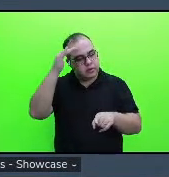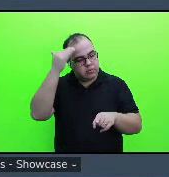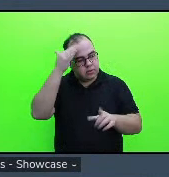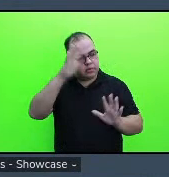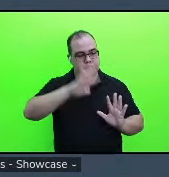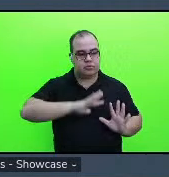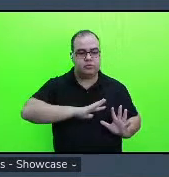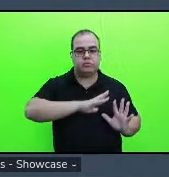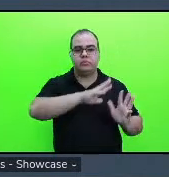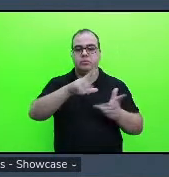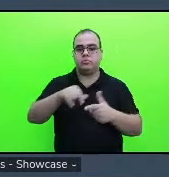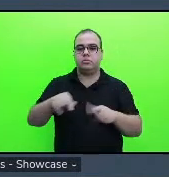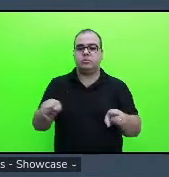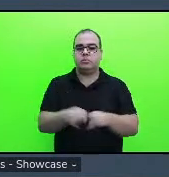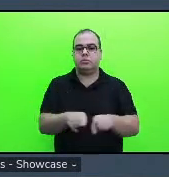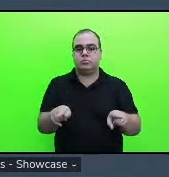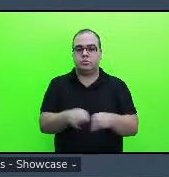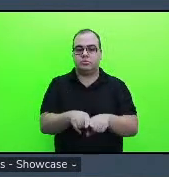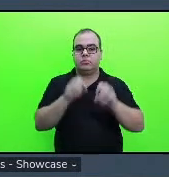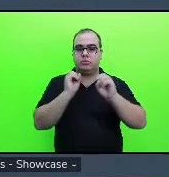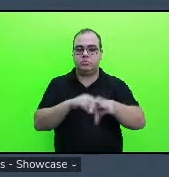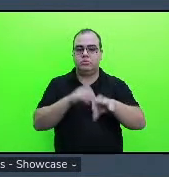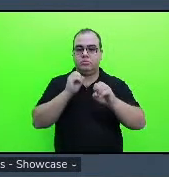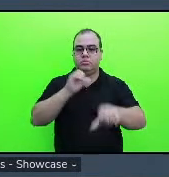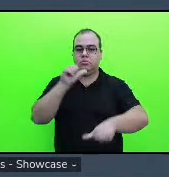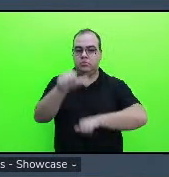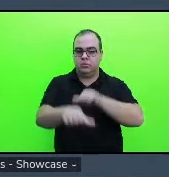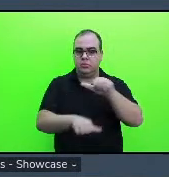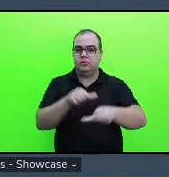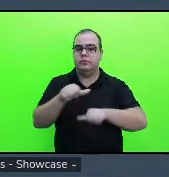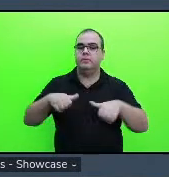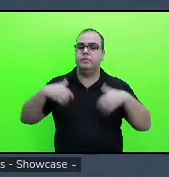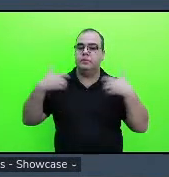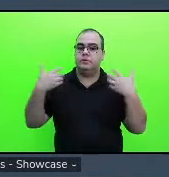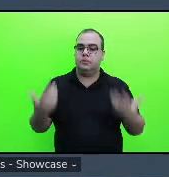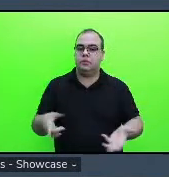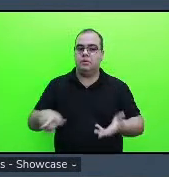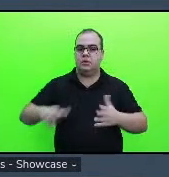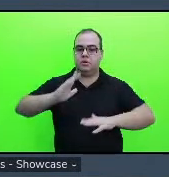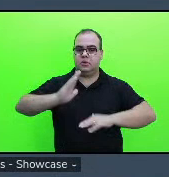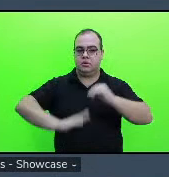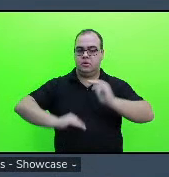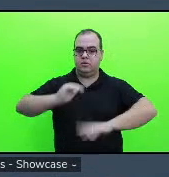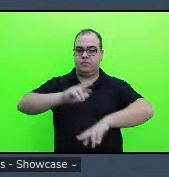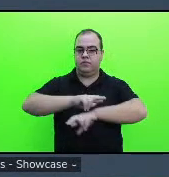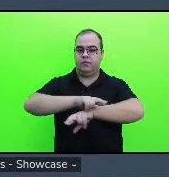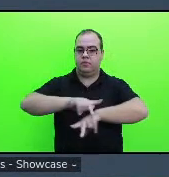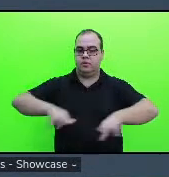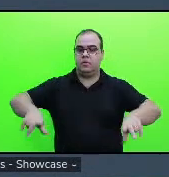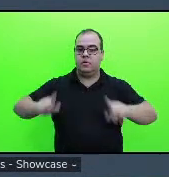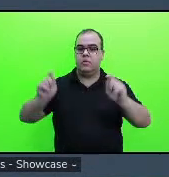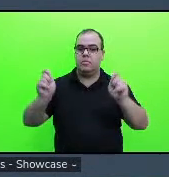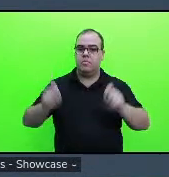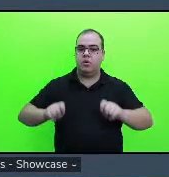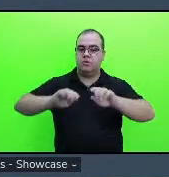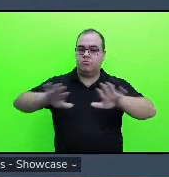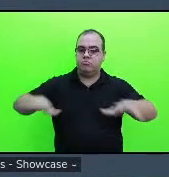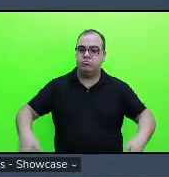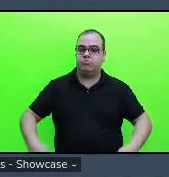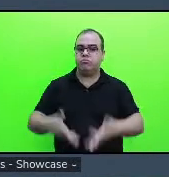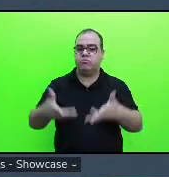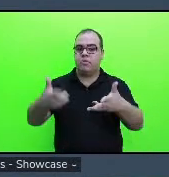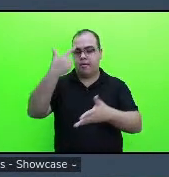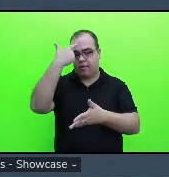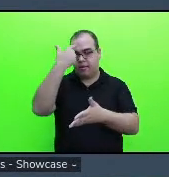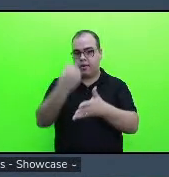educação transformadora para que assim essas atividades possam proporcionar a criatividade e estimular o